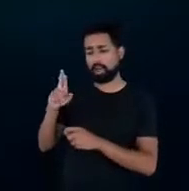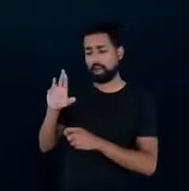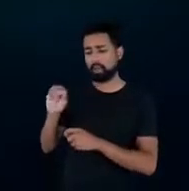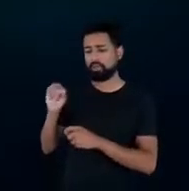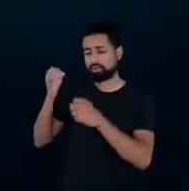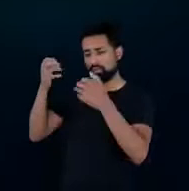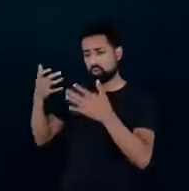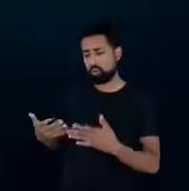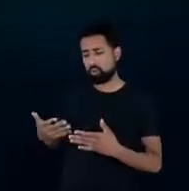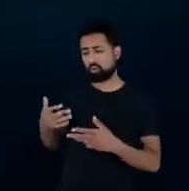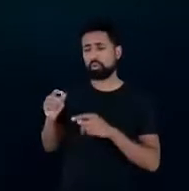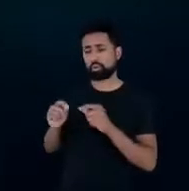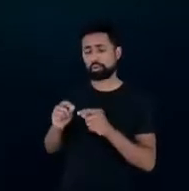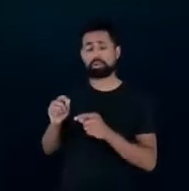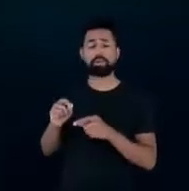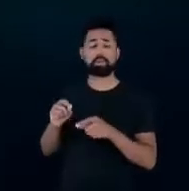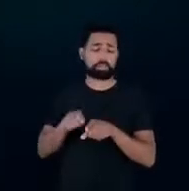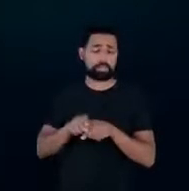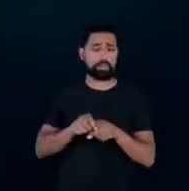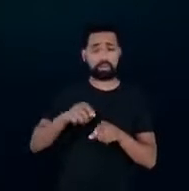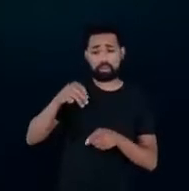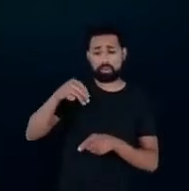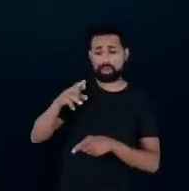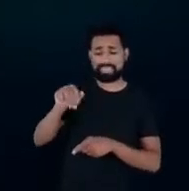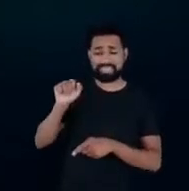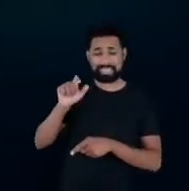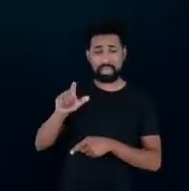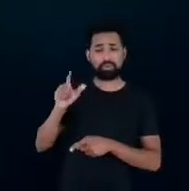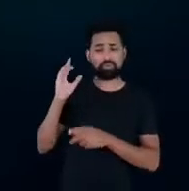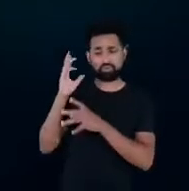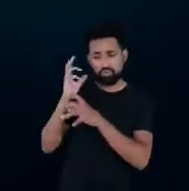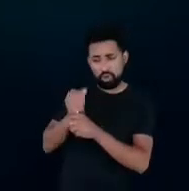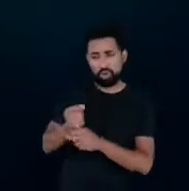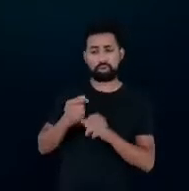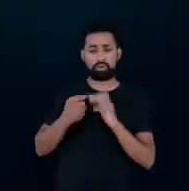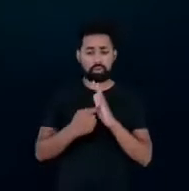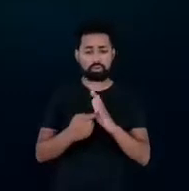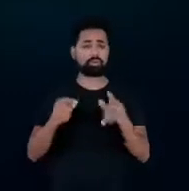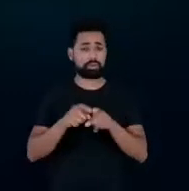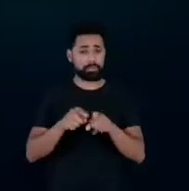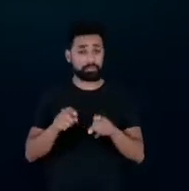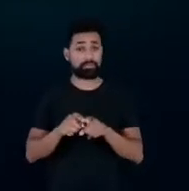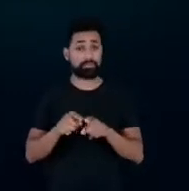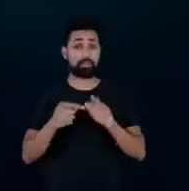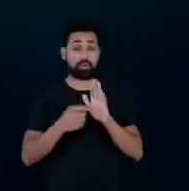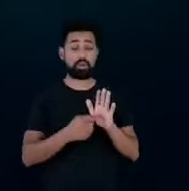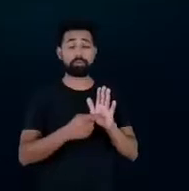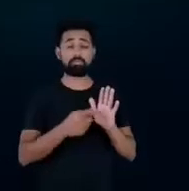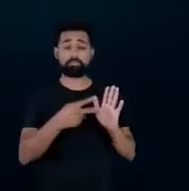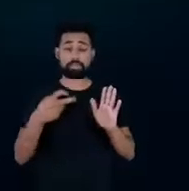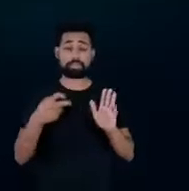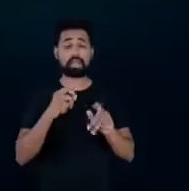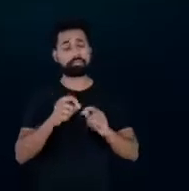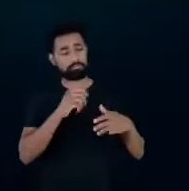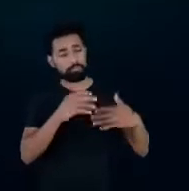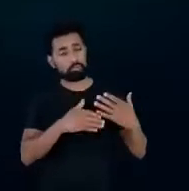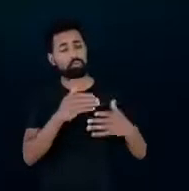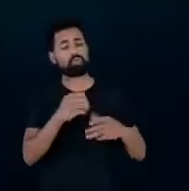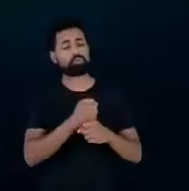que o Marcel trouxe do Procel mostram isso e a gente tem evoluído nisso ao longo dos anos